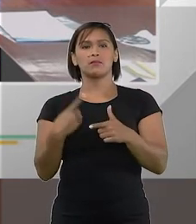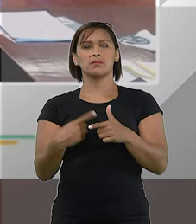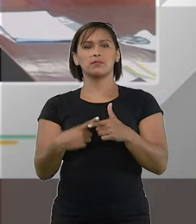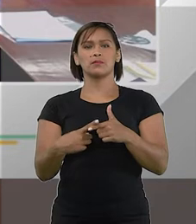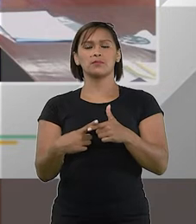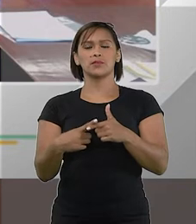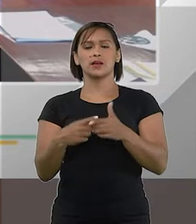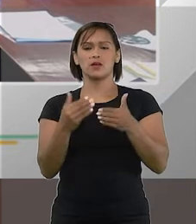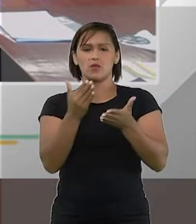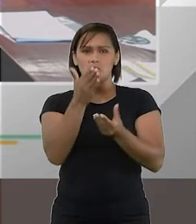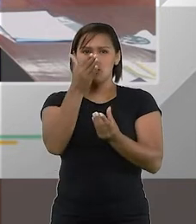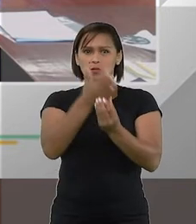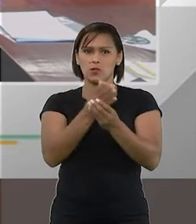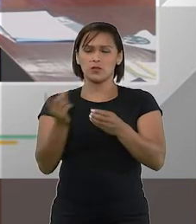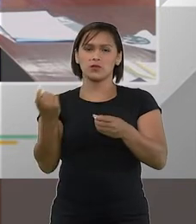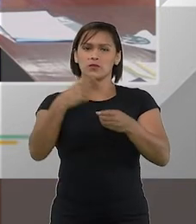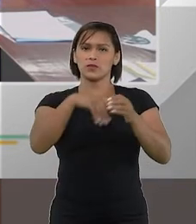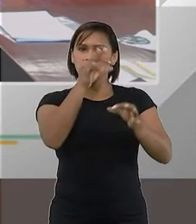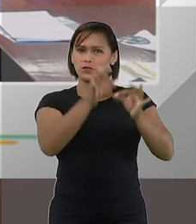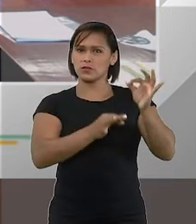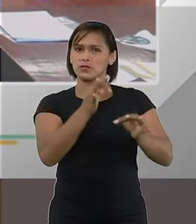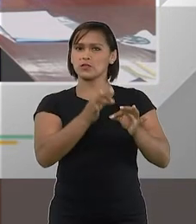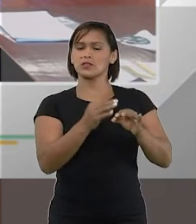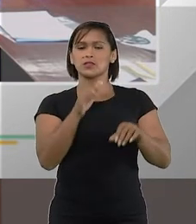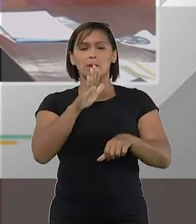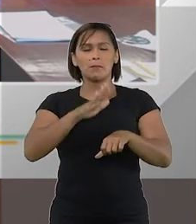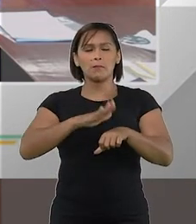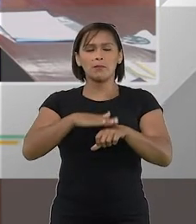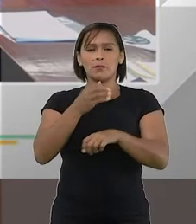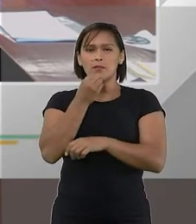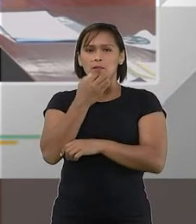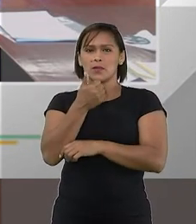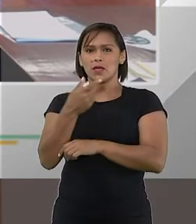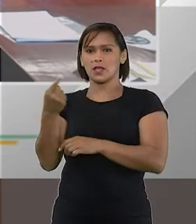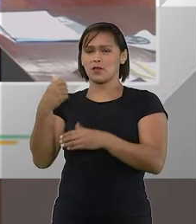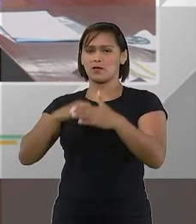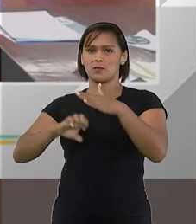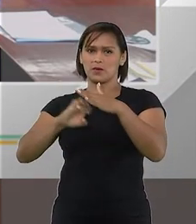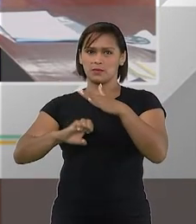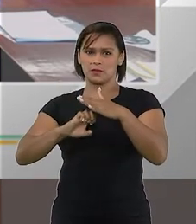um processo de recuperação judicial mais favorável.